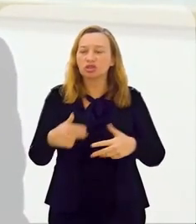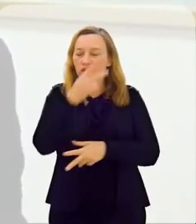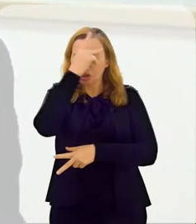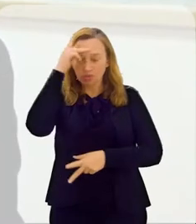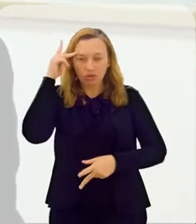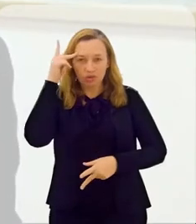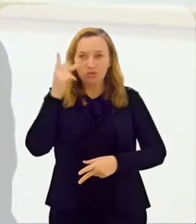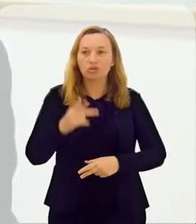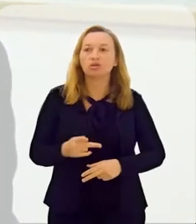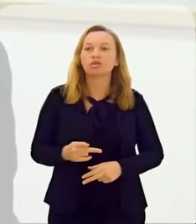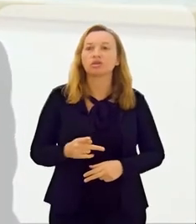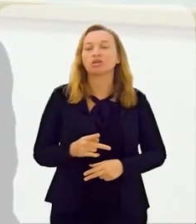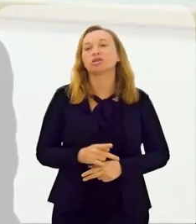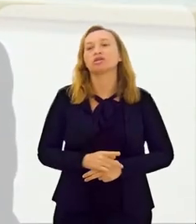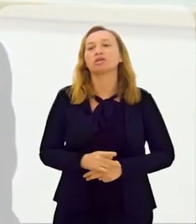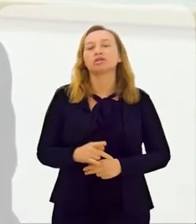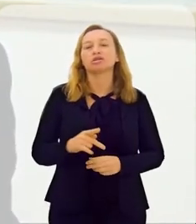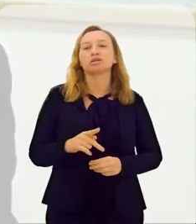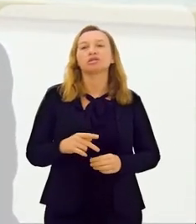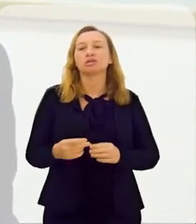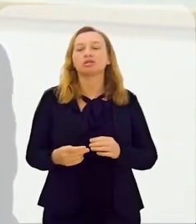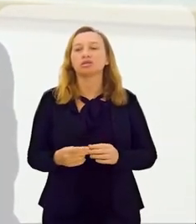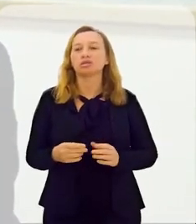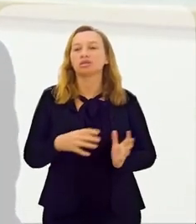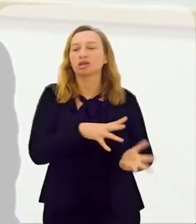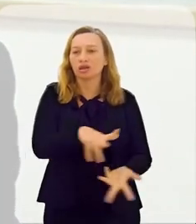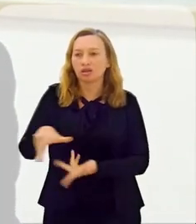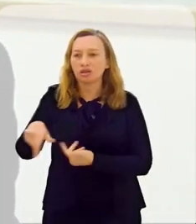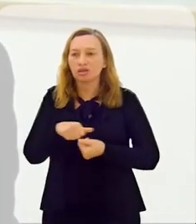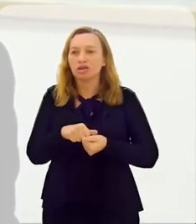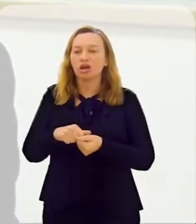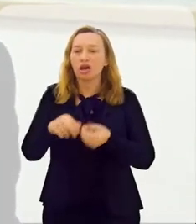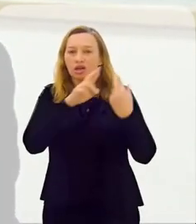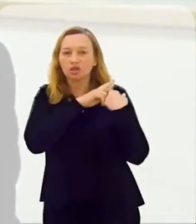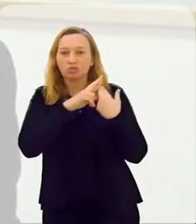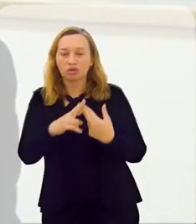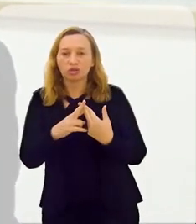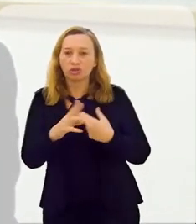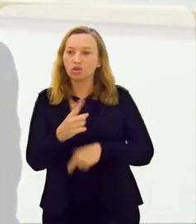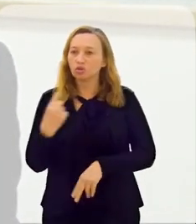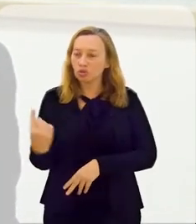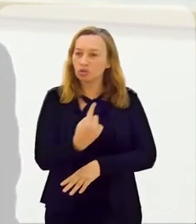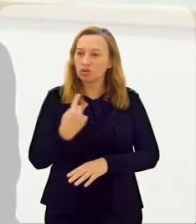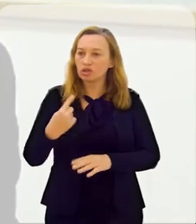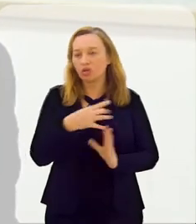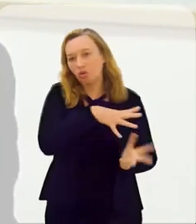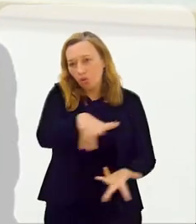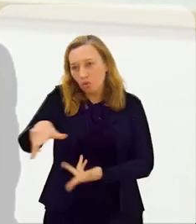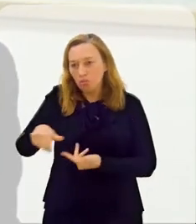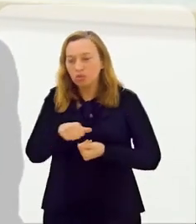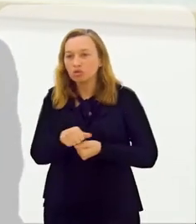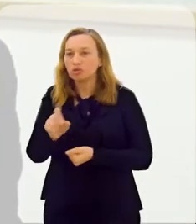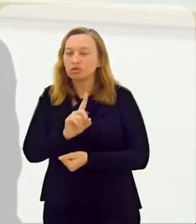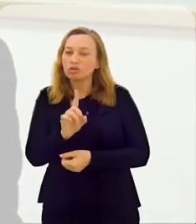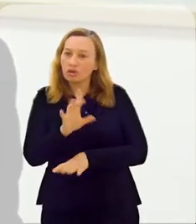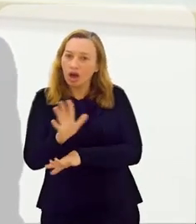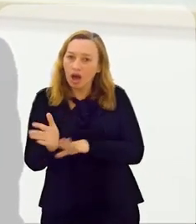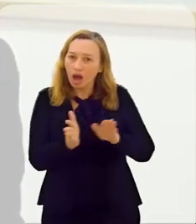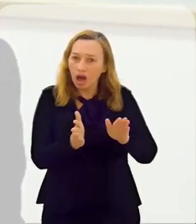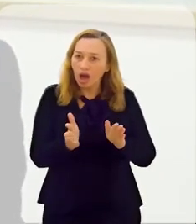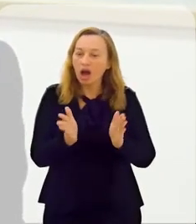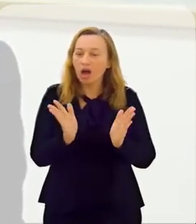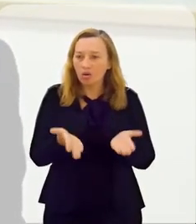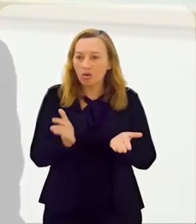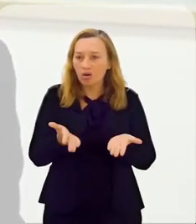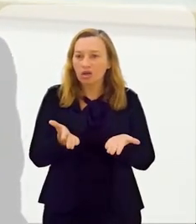e principalmente das atitudes dos cidadãos e cidadãs que estão nesse planeta. A responsabilidade nossa é com o